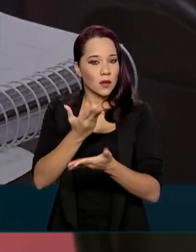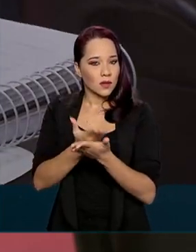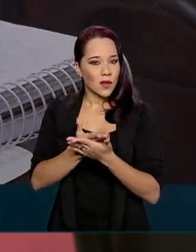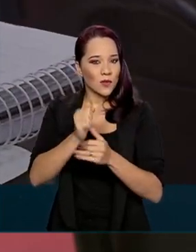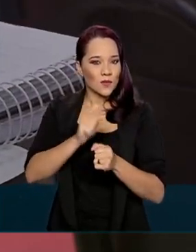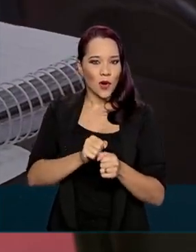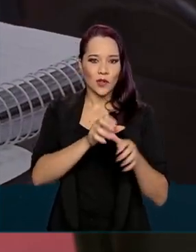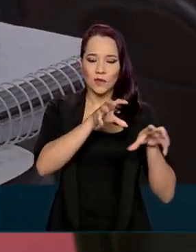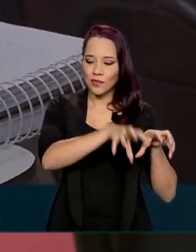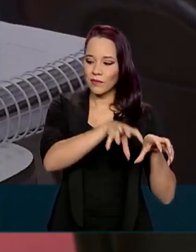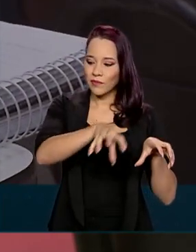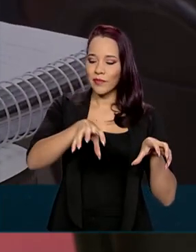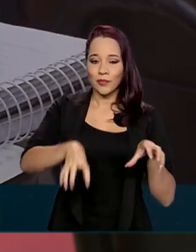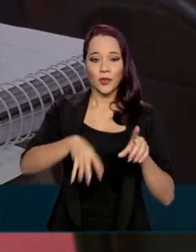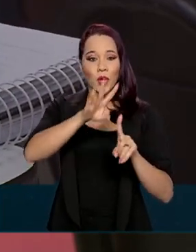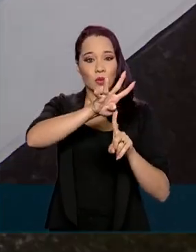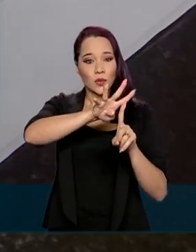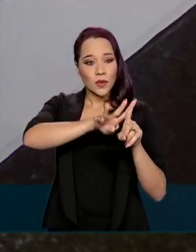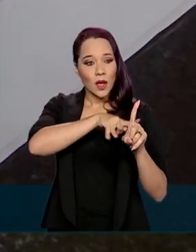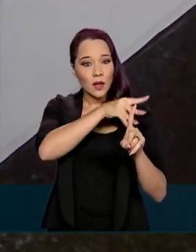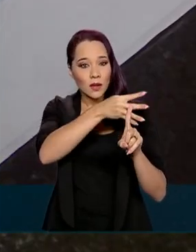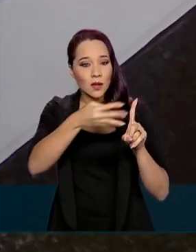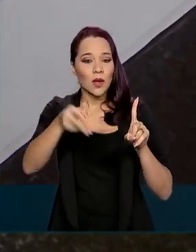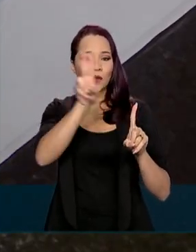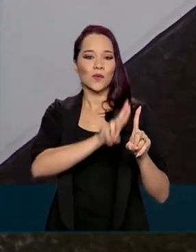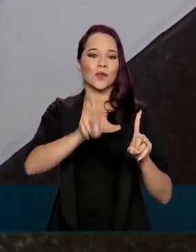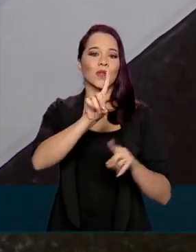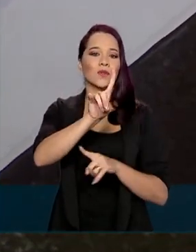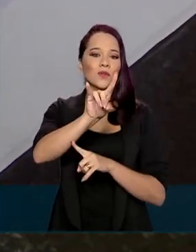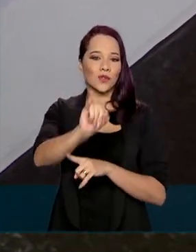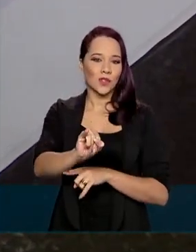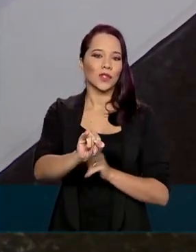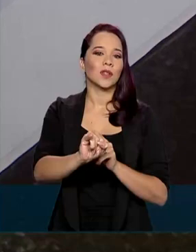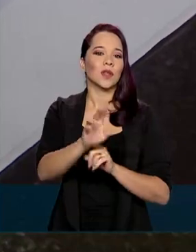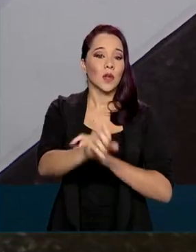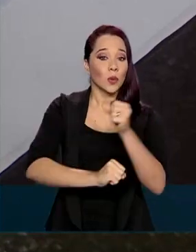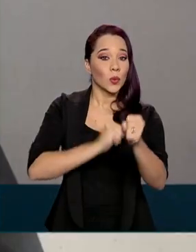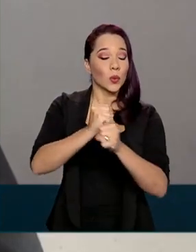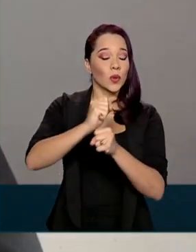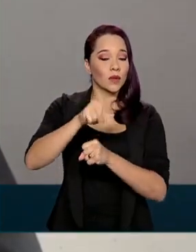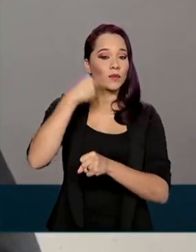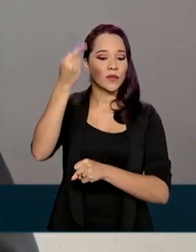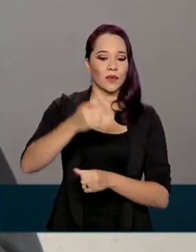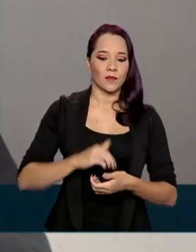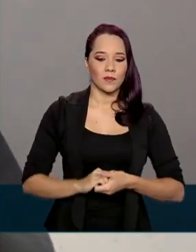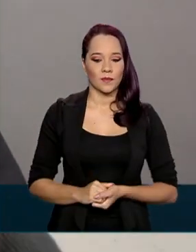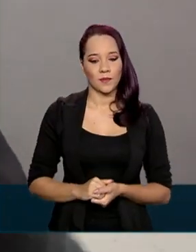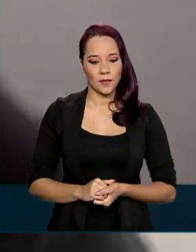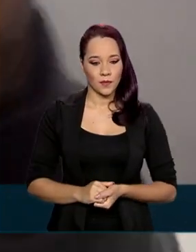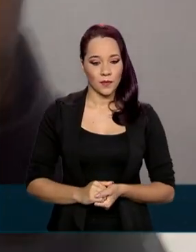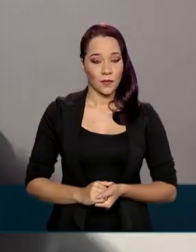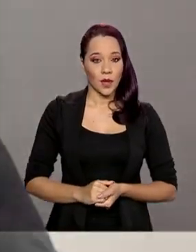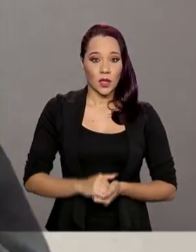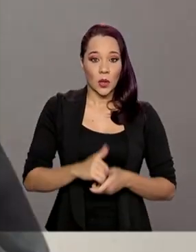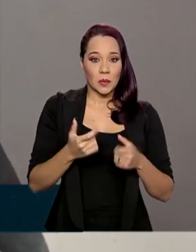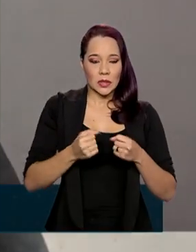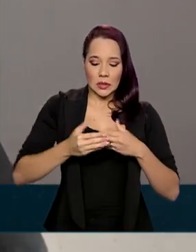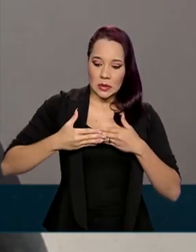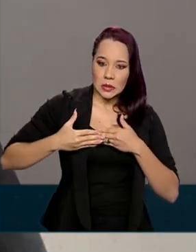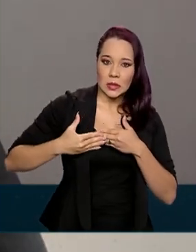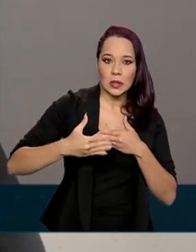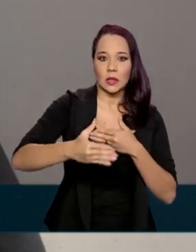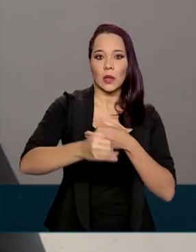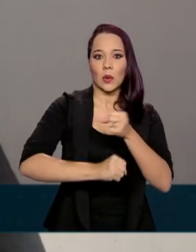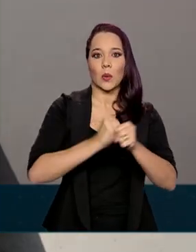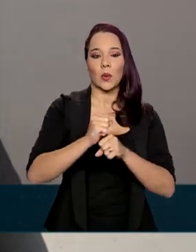distribuídas no calendário, usando, inclusive, dias letivos do ano que vem. Não é necessário estender o ano nas escolas